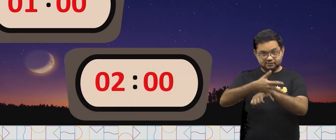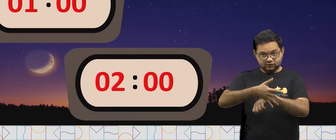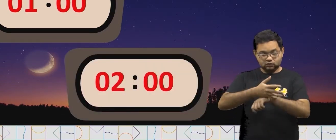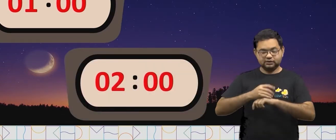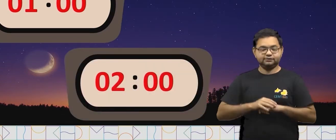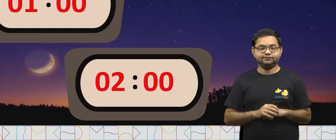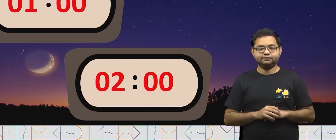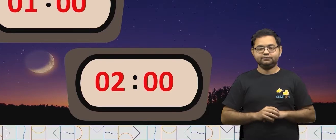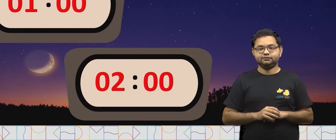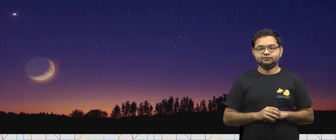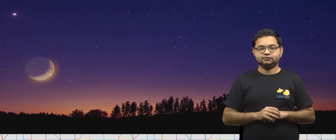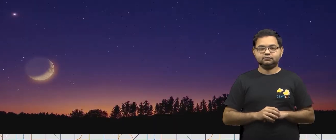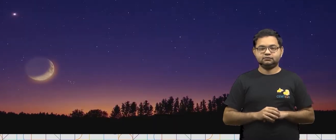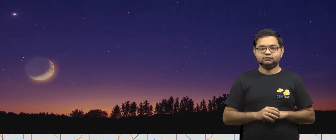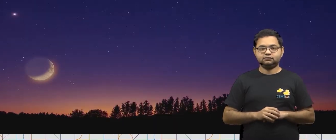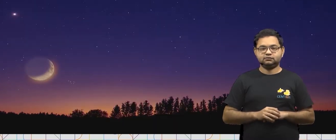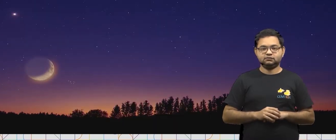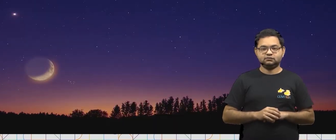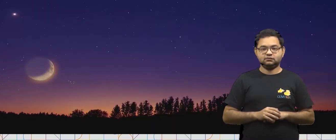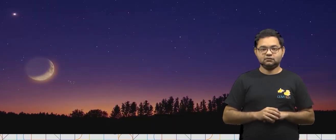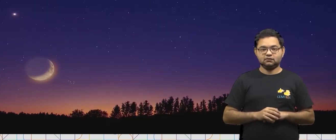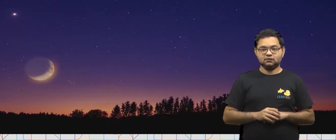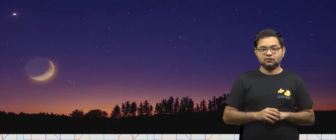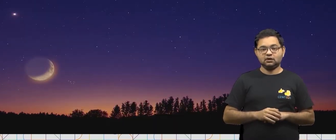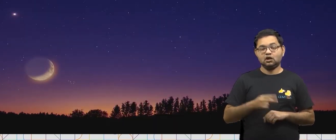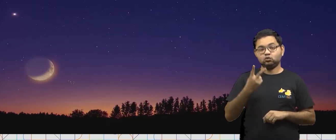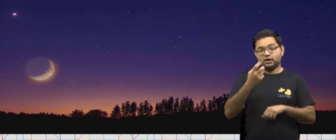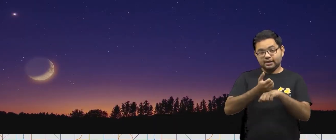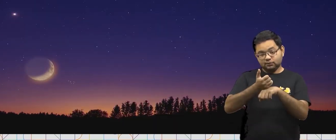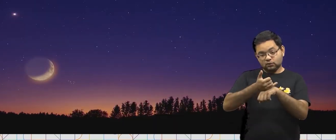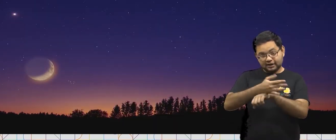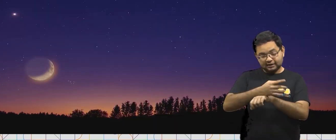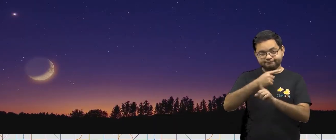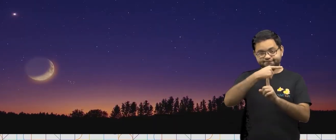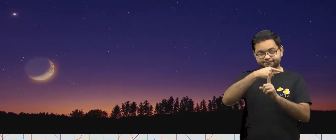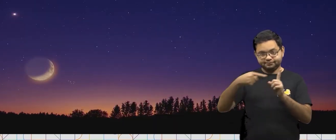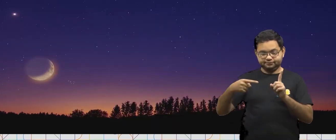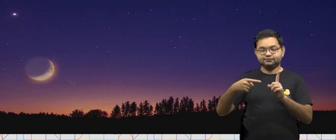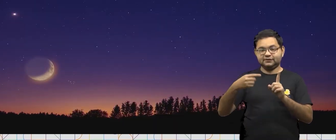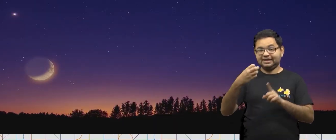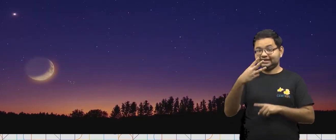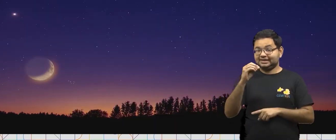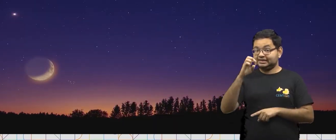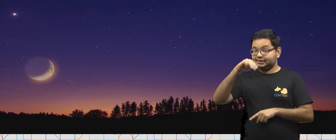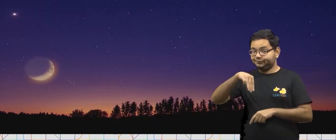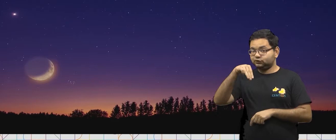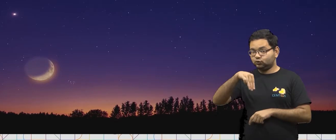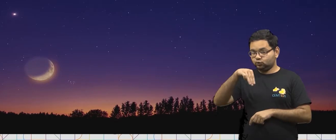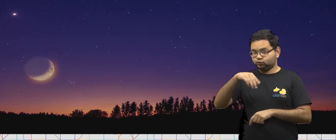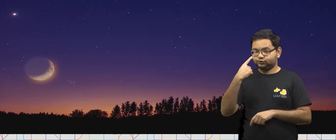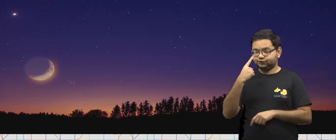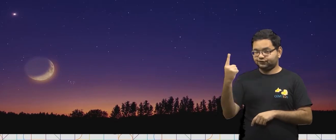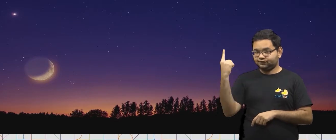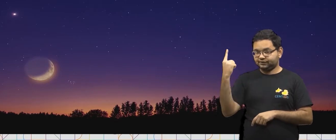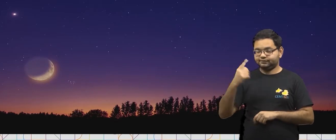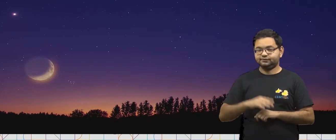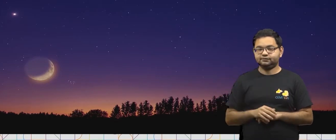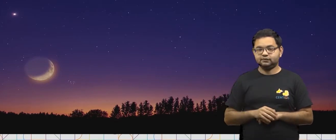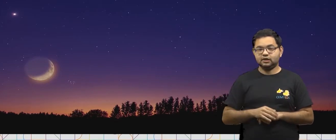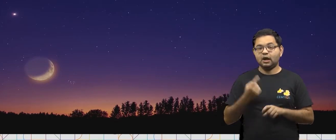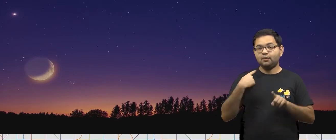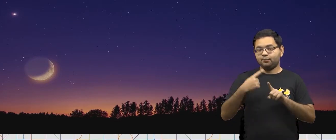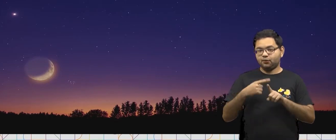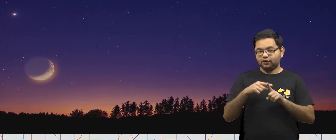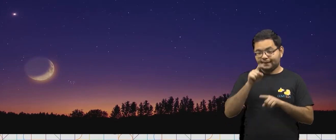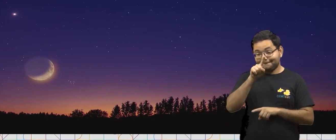temos 2 horas da madrugada e 30 minutos. Porque já sabemos que após